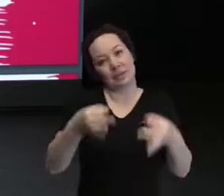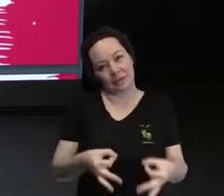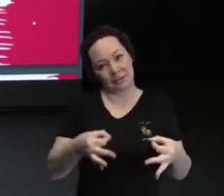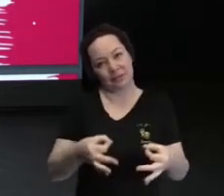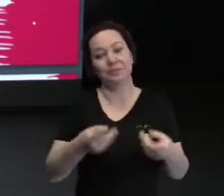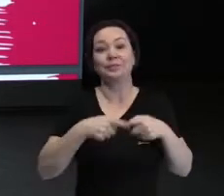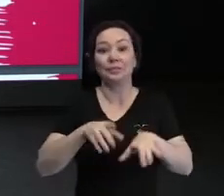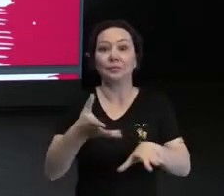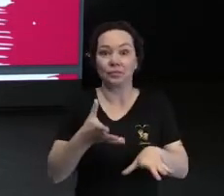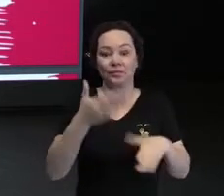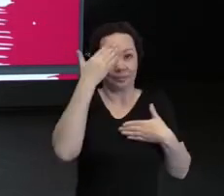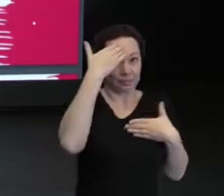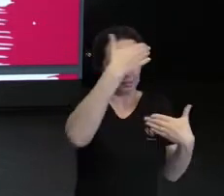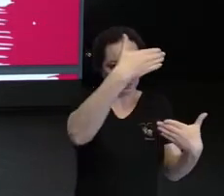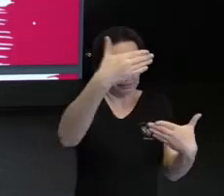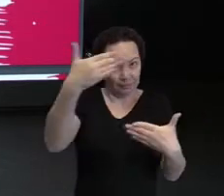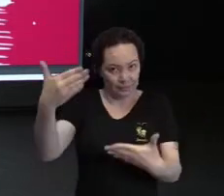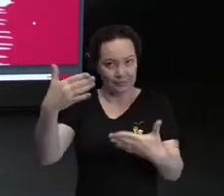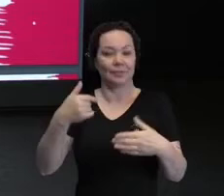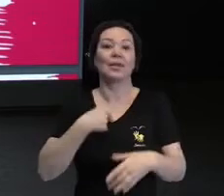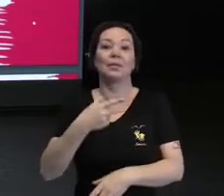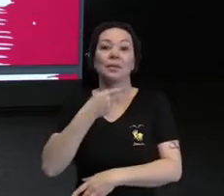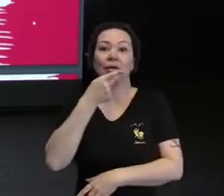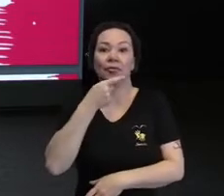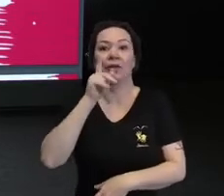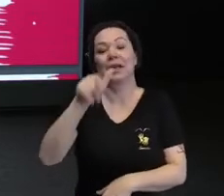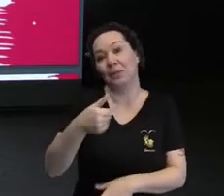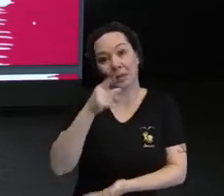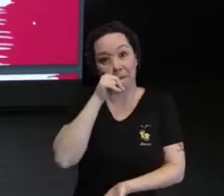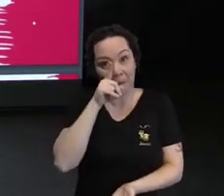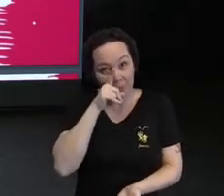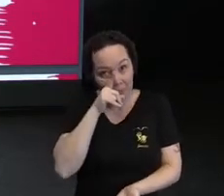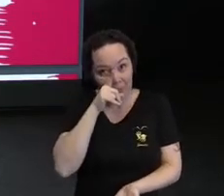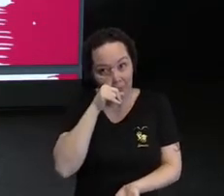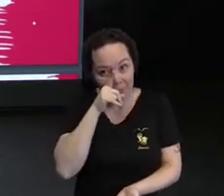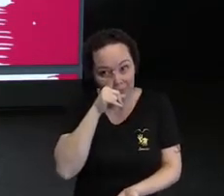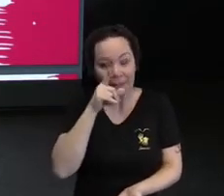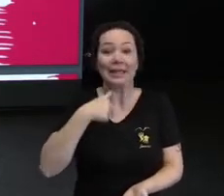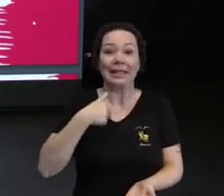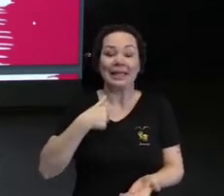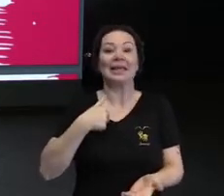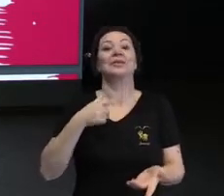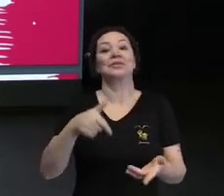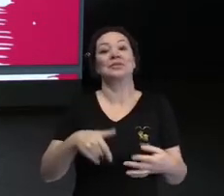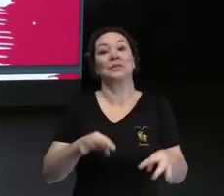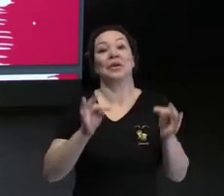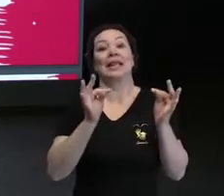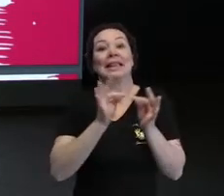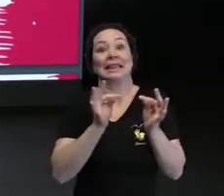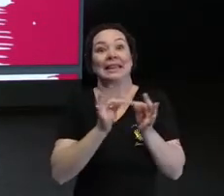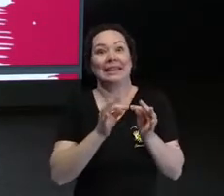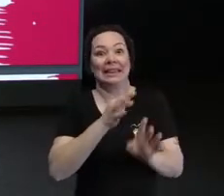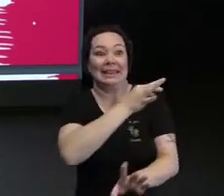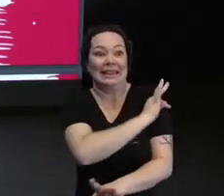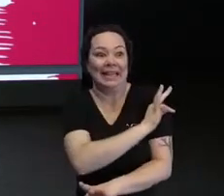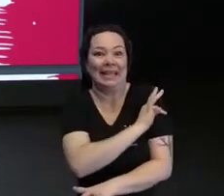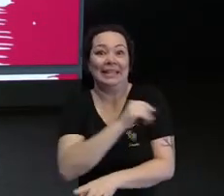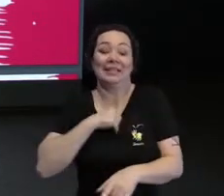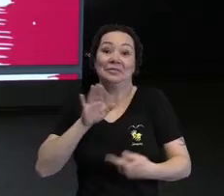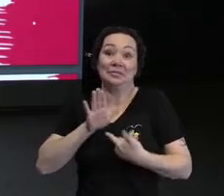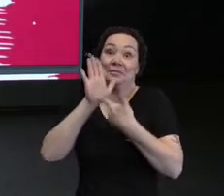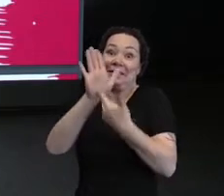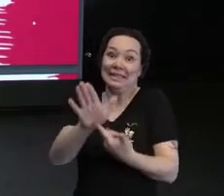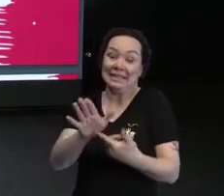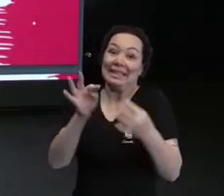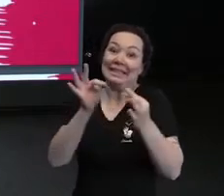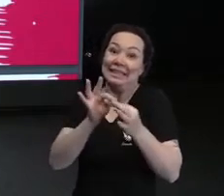Então, eu quero agradecer. A minha fala não é de mãe, a minha fala é de técnica, então eu trouxe aqui uma apresentação técnica pra